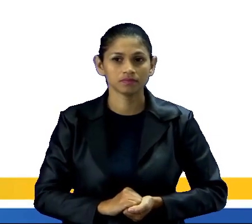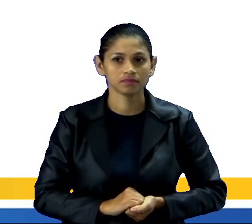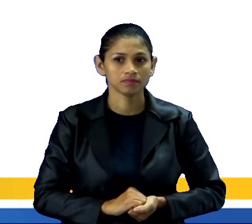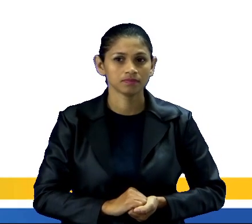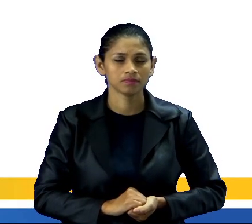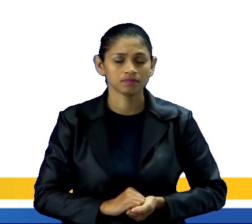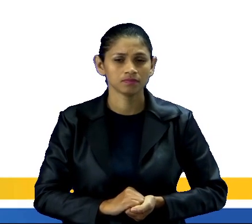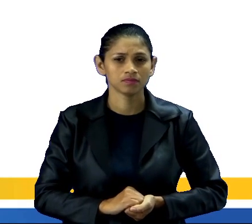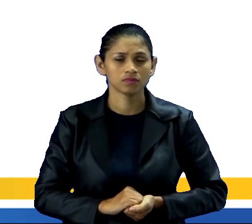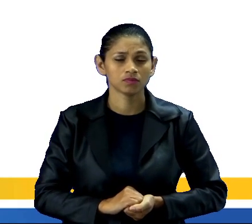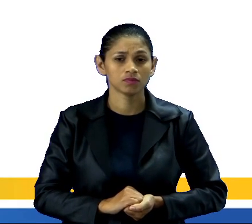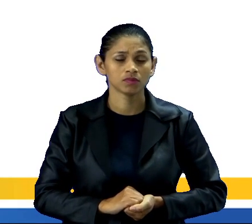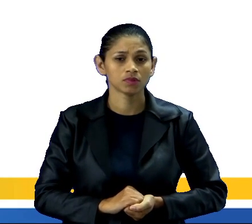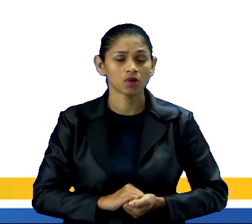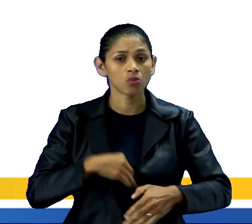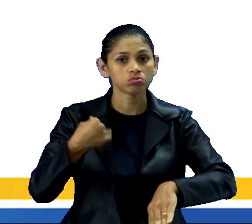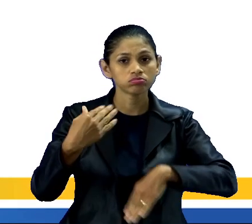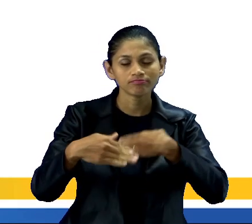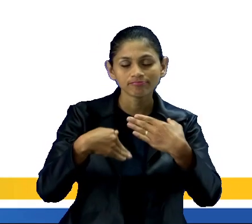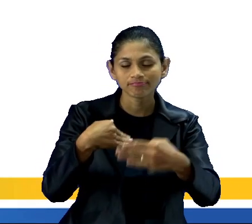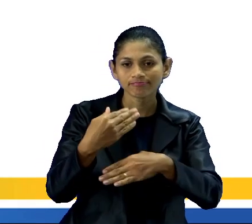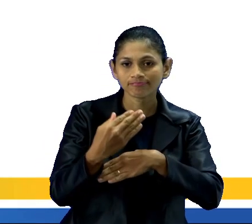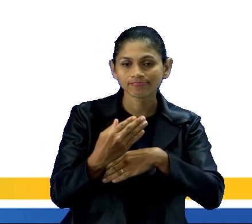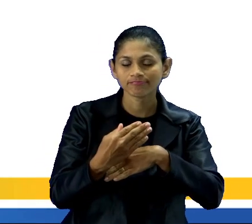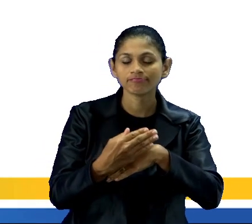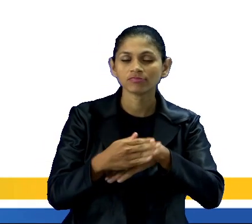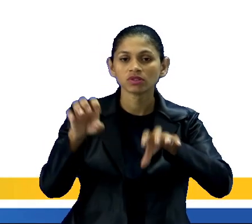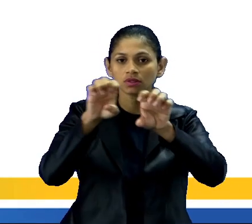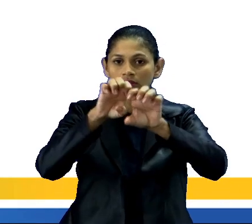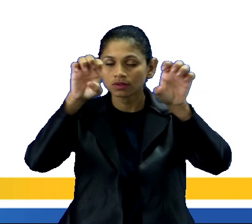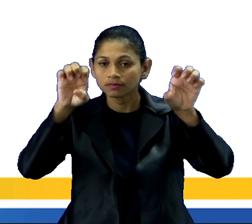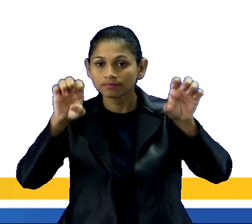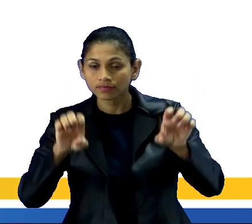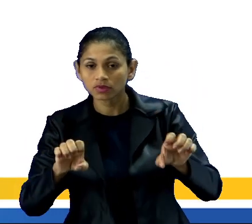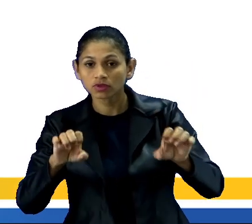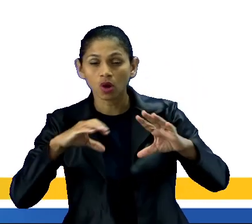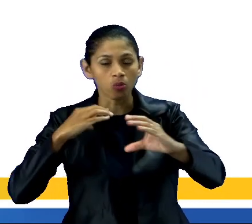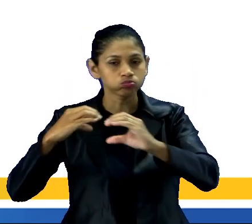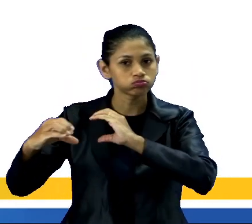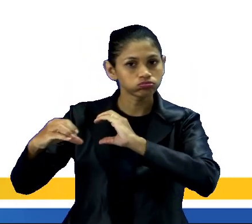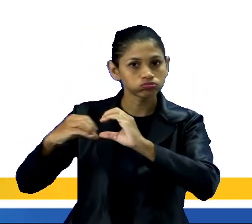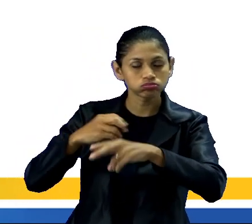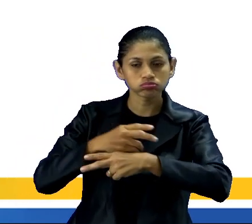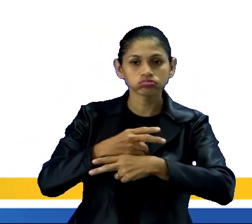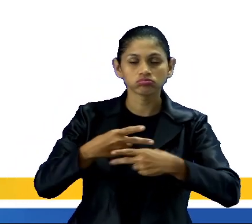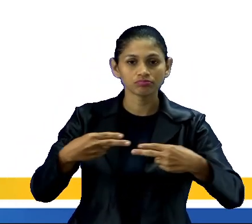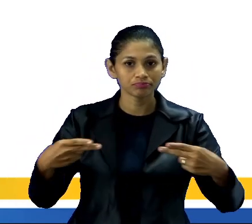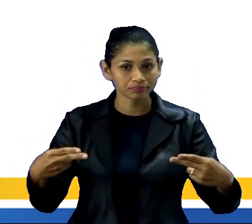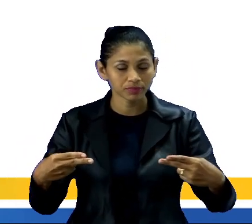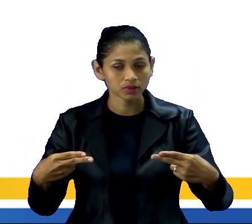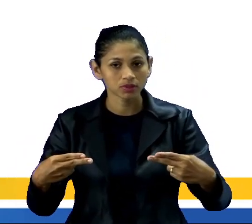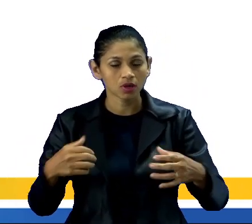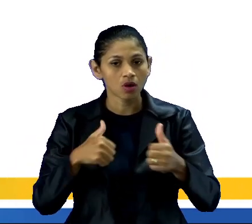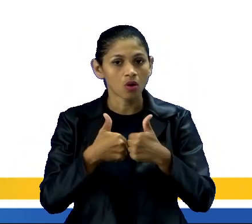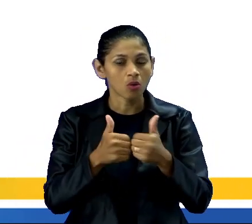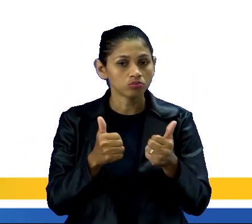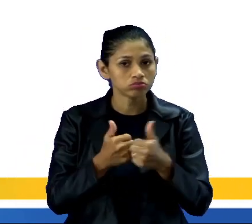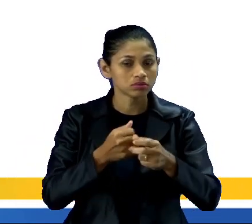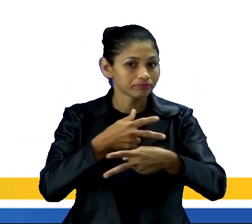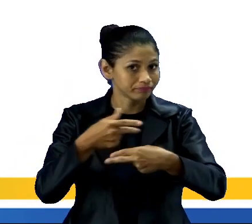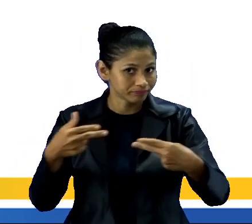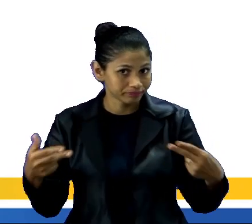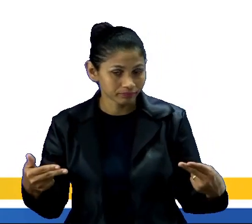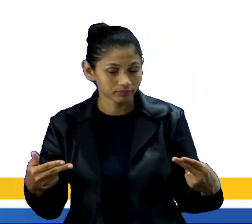Com os avanços no sistema de comunicação e de transporte, fatores que impulsionaram a globalização,